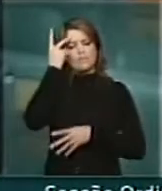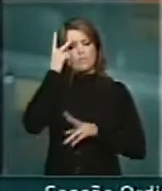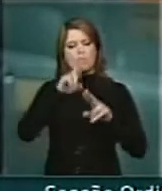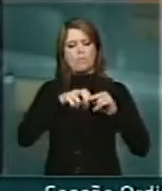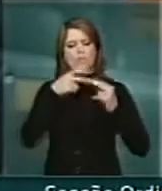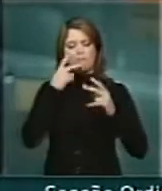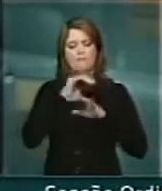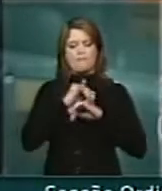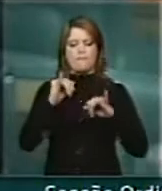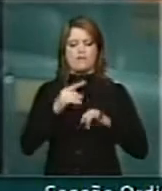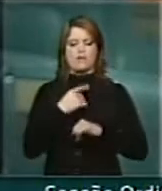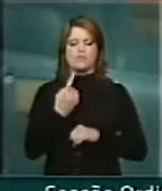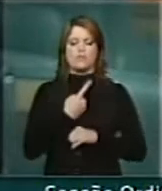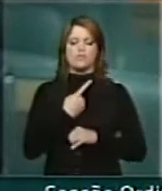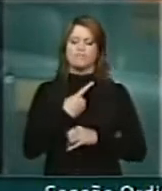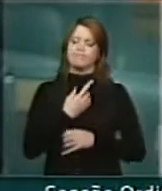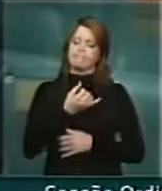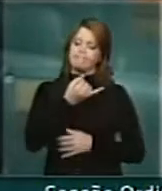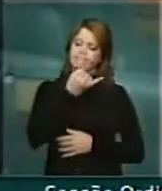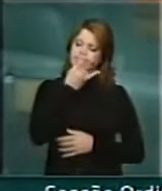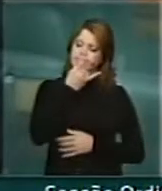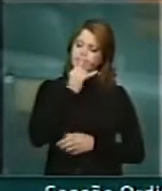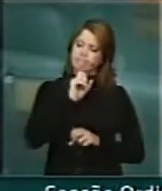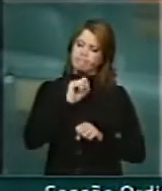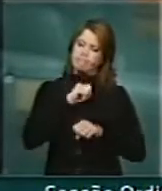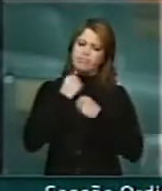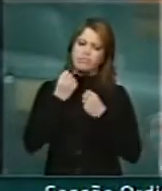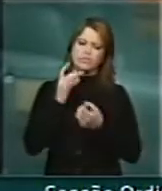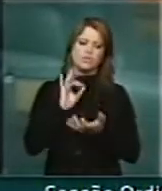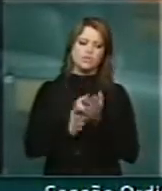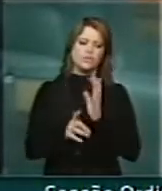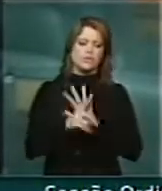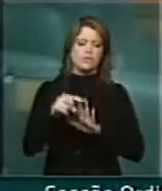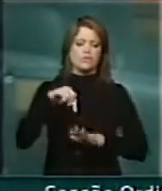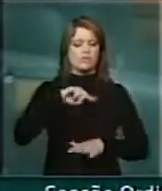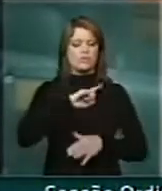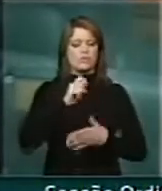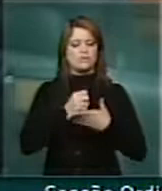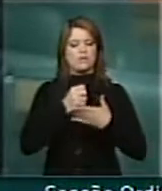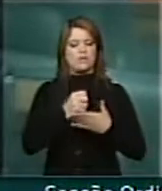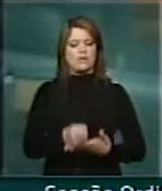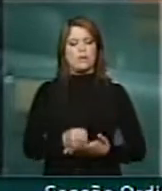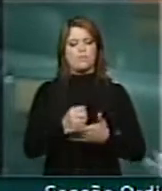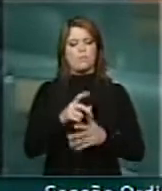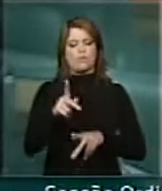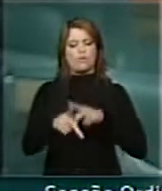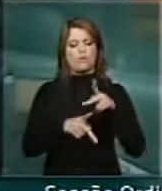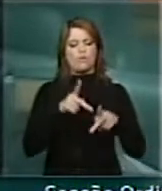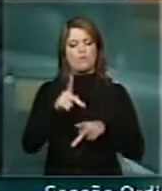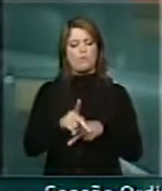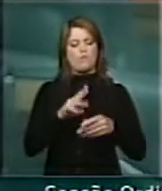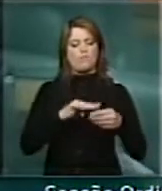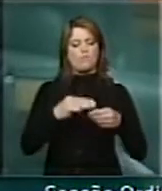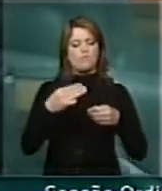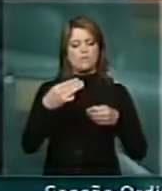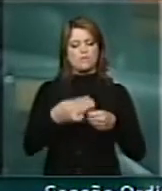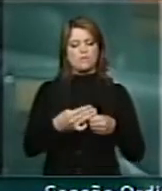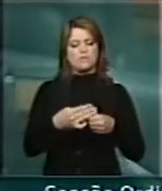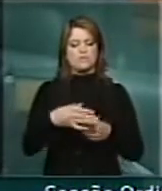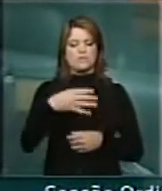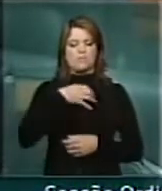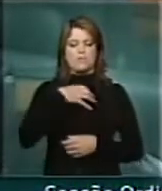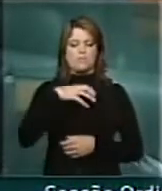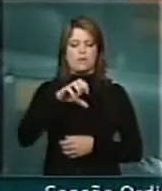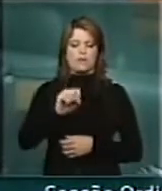Então fica aqui o nosso lamento, a nossa indignação e a nossa solidariedade ao povo de Santa Mara da Purificação na